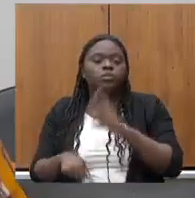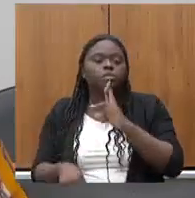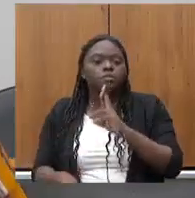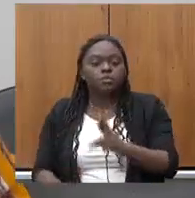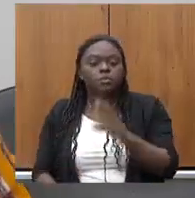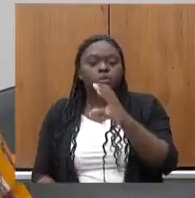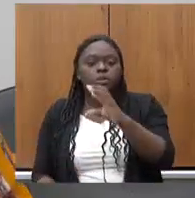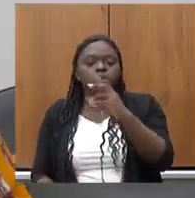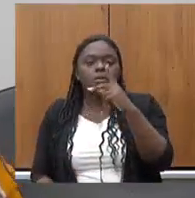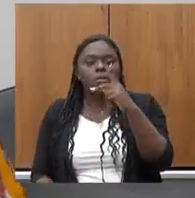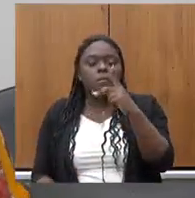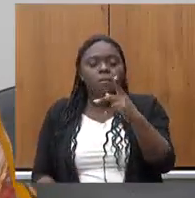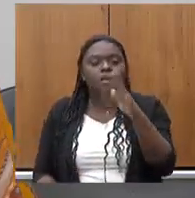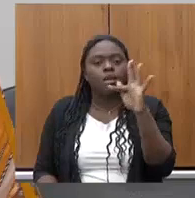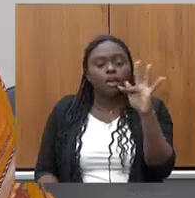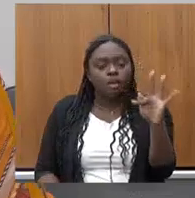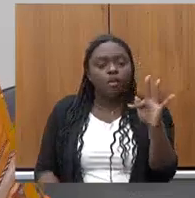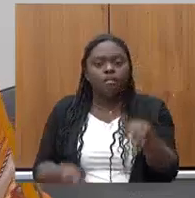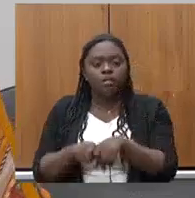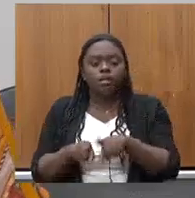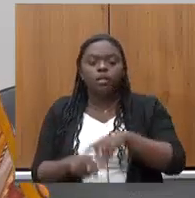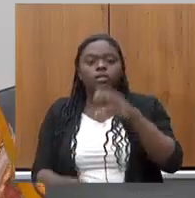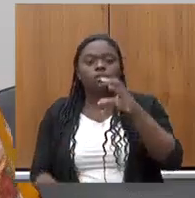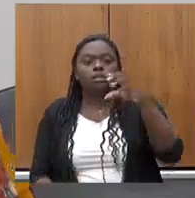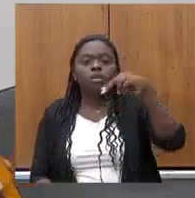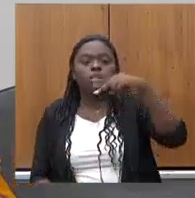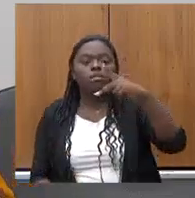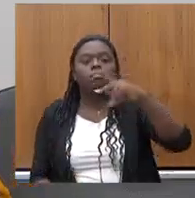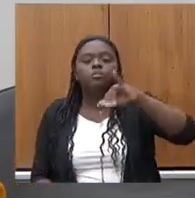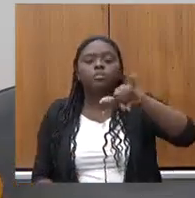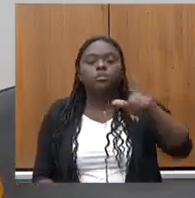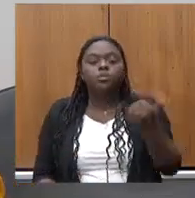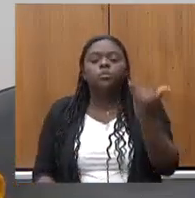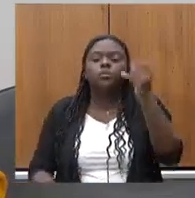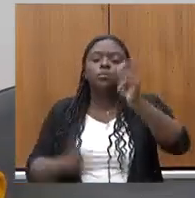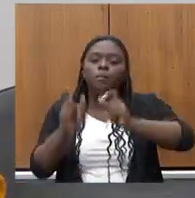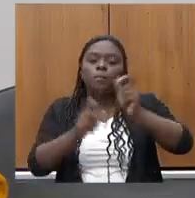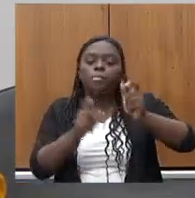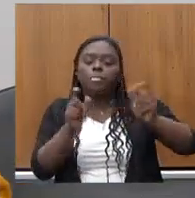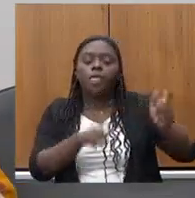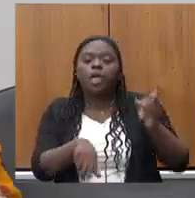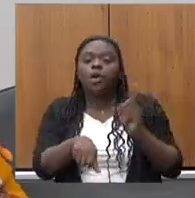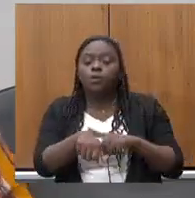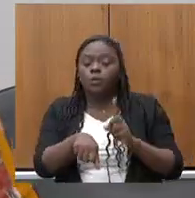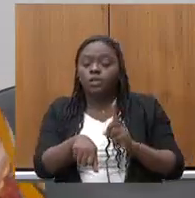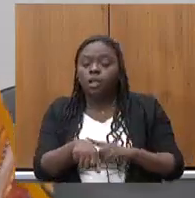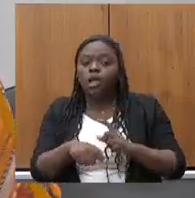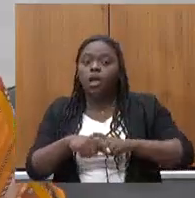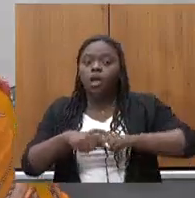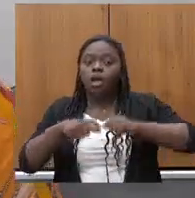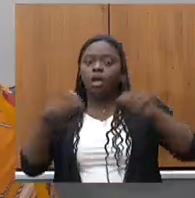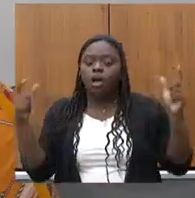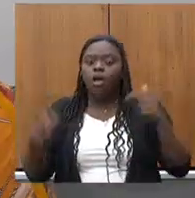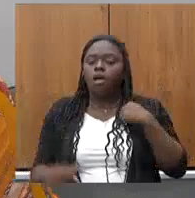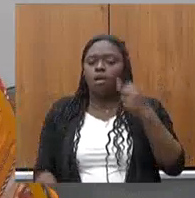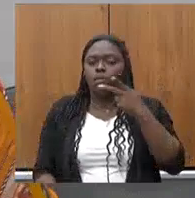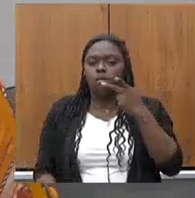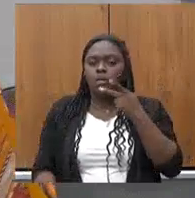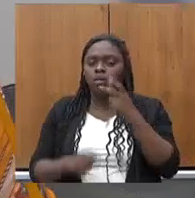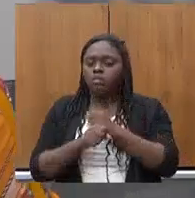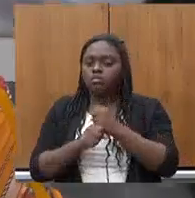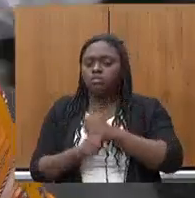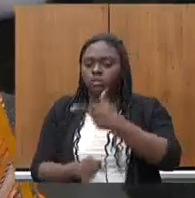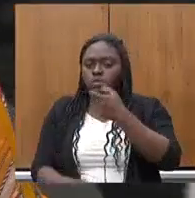CPFs e aos CNPJs aos produtores o tempo aumentou eu estou falando de 2019